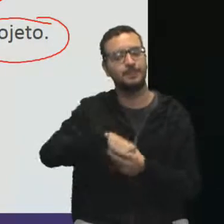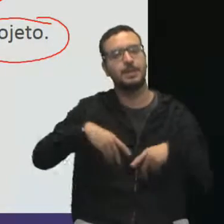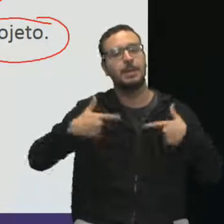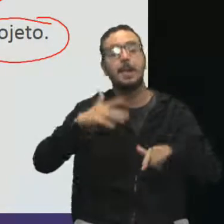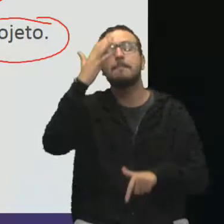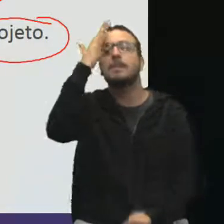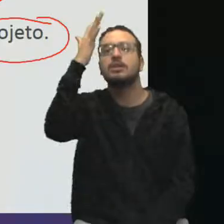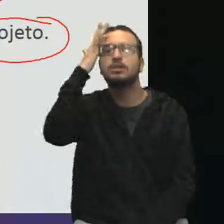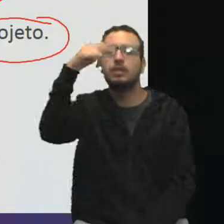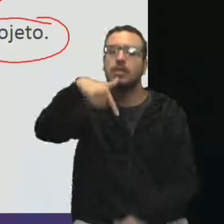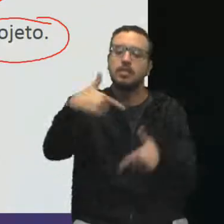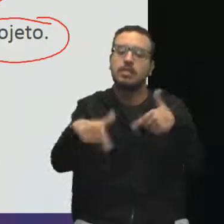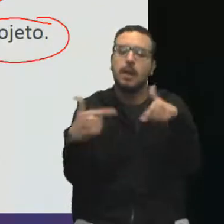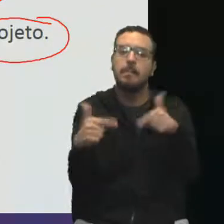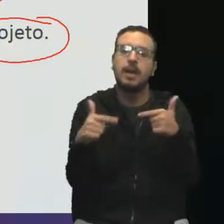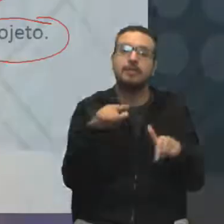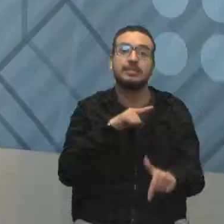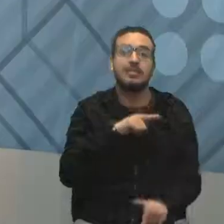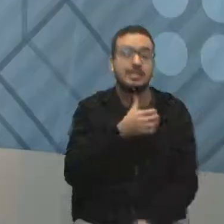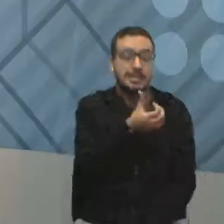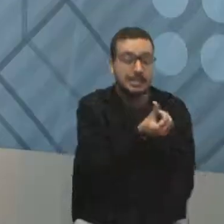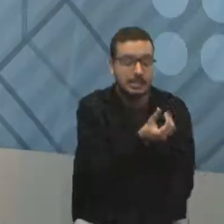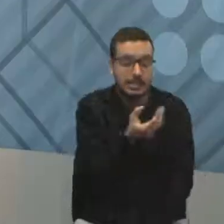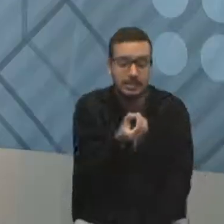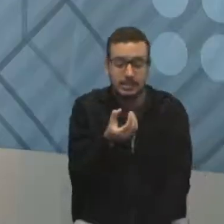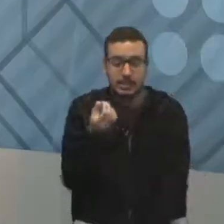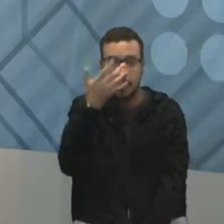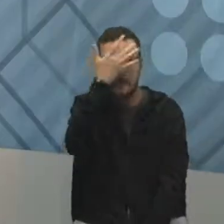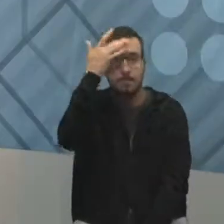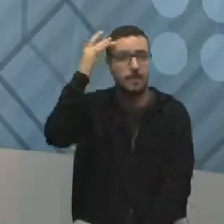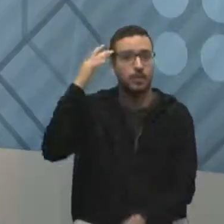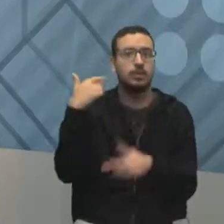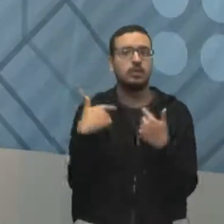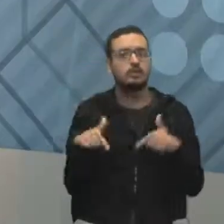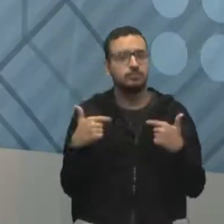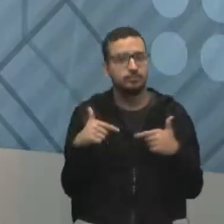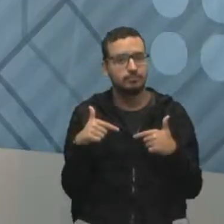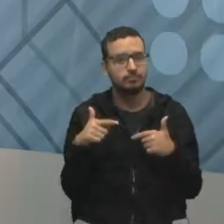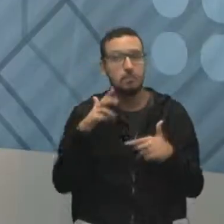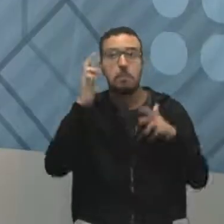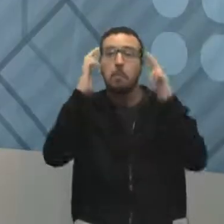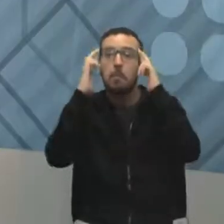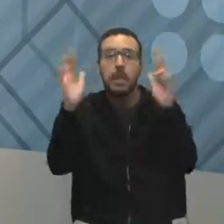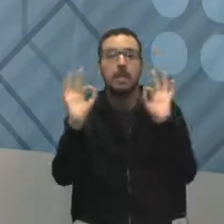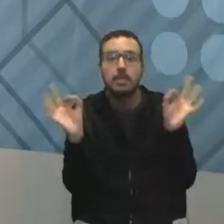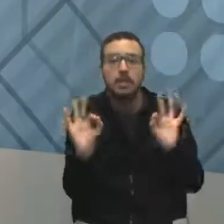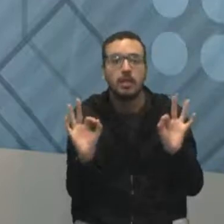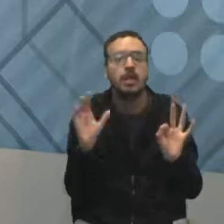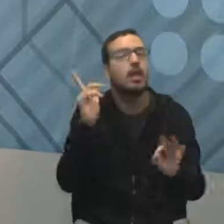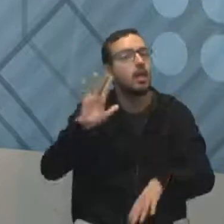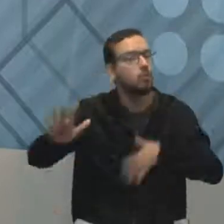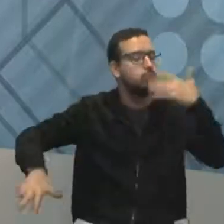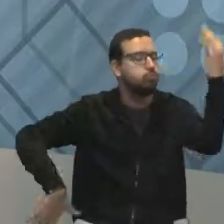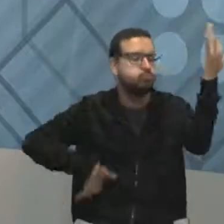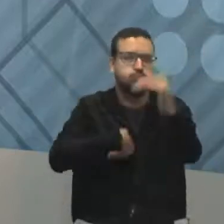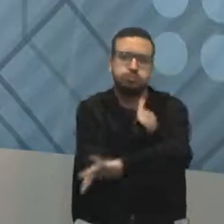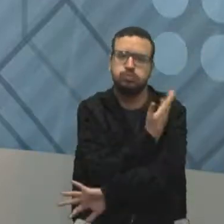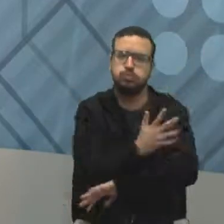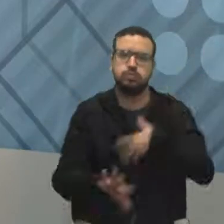trabalho, onde nós temos 600 pessoas trabalhando. Vira uma loucura isso, quando não tem